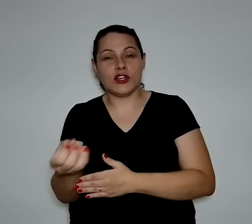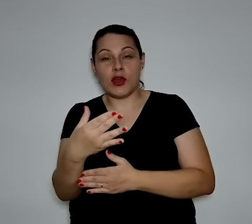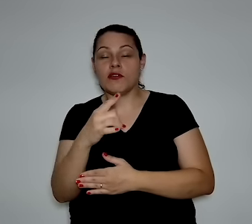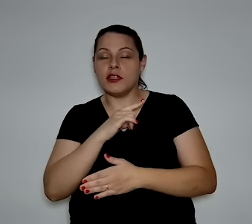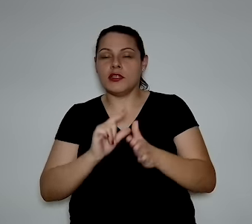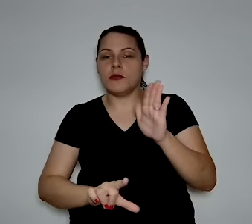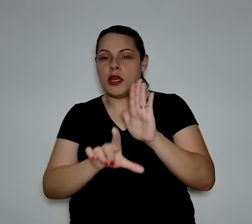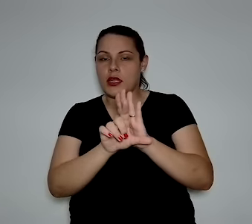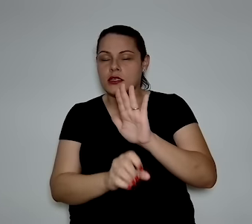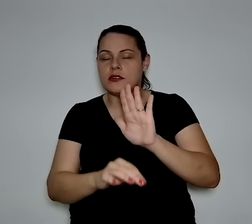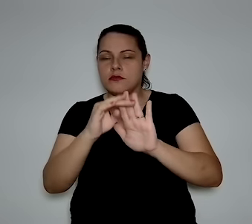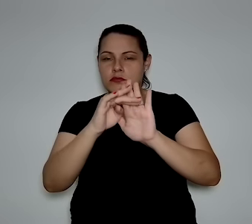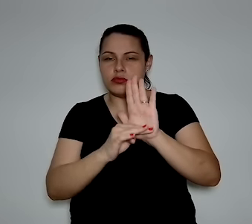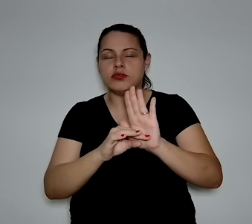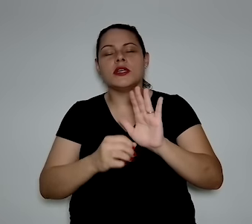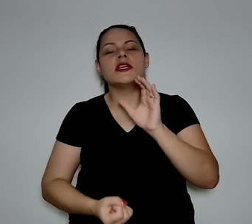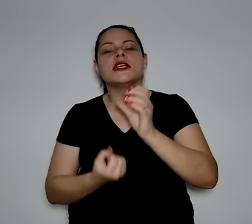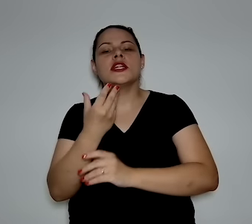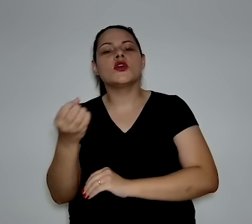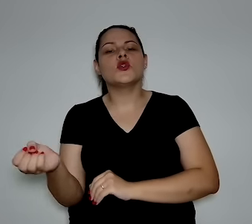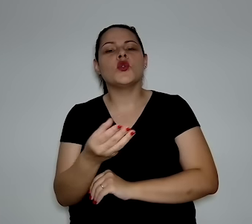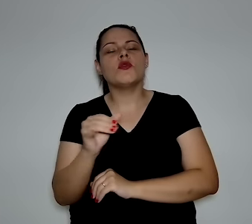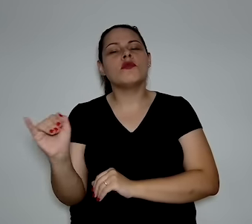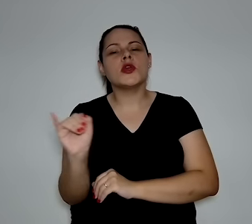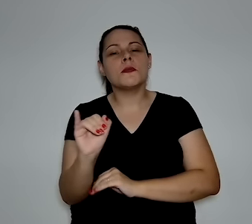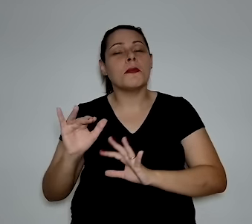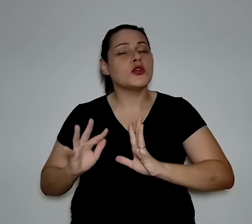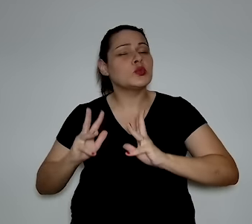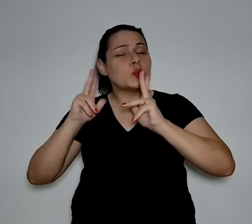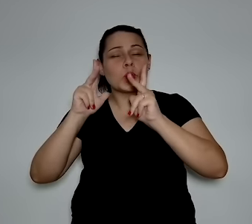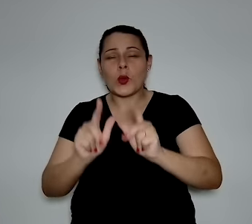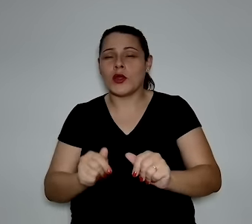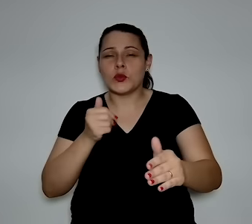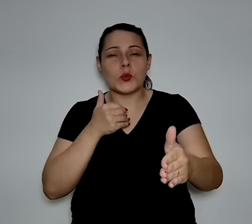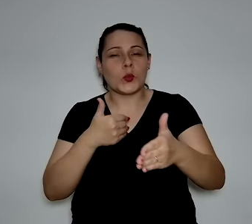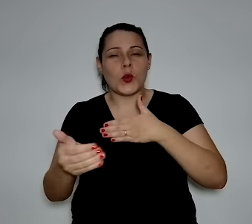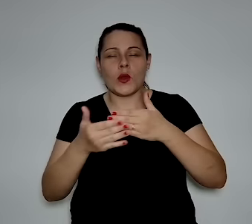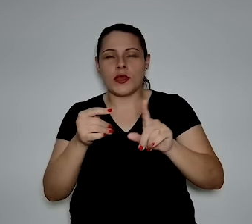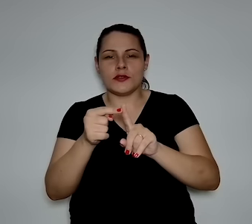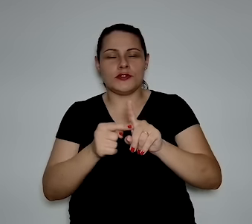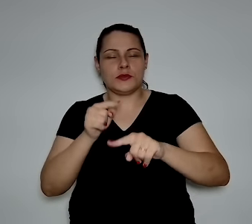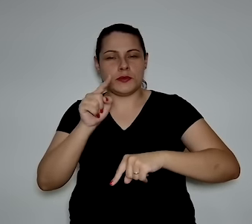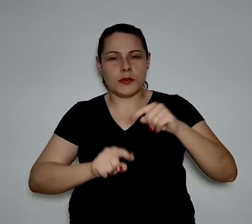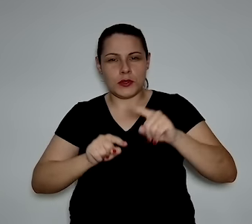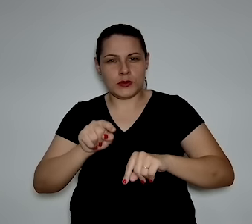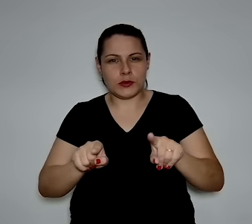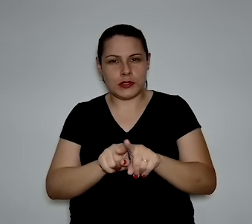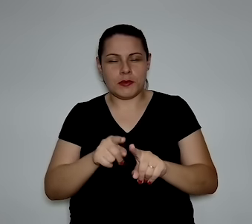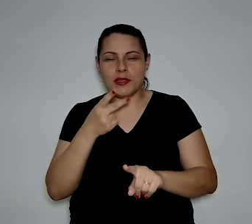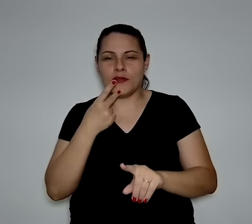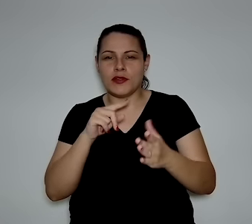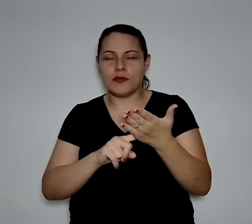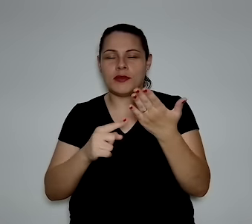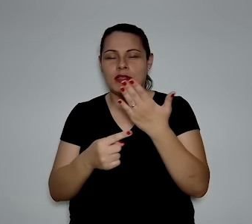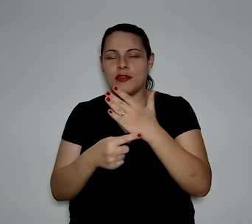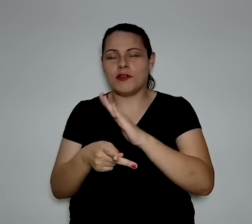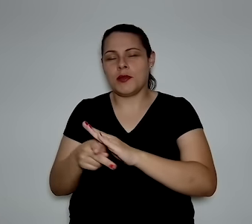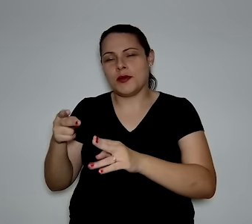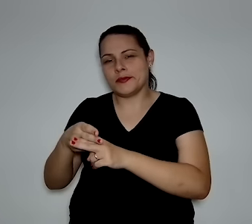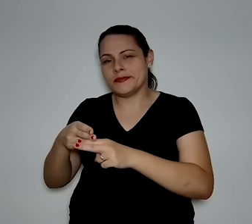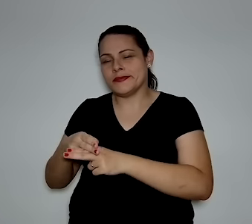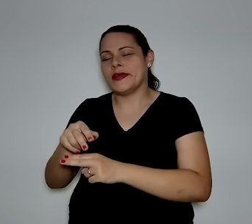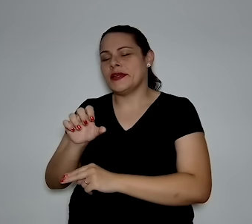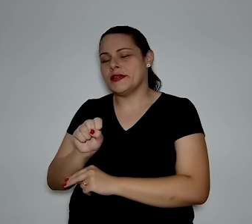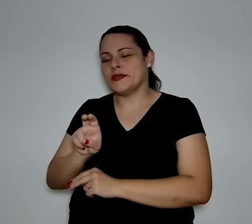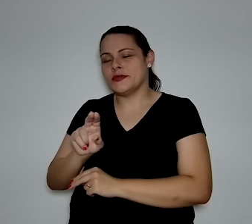com legislação, criando impostos para todo e qualquer produto. E aí, o Caio, também, com a metáfora do